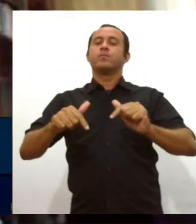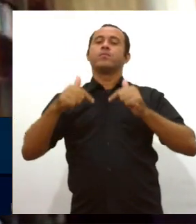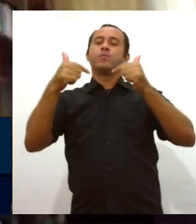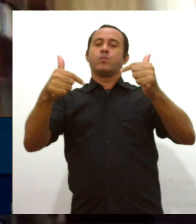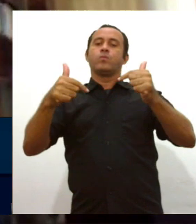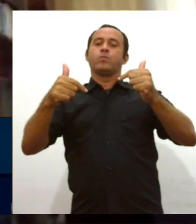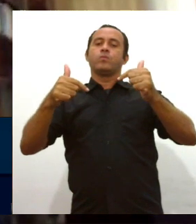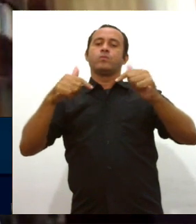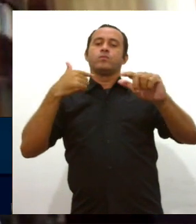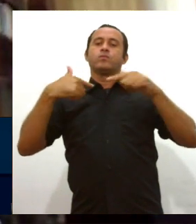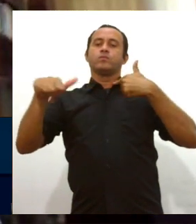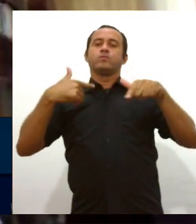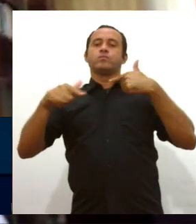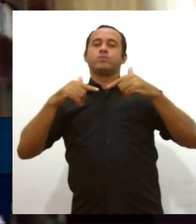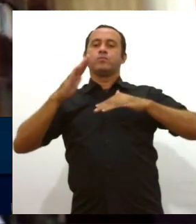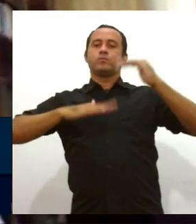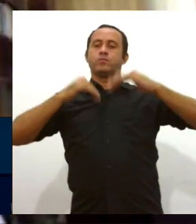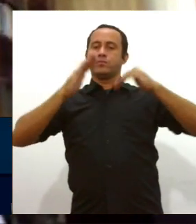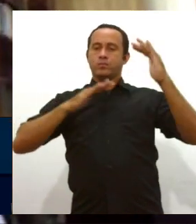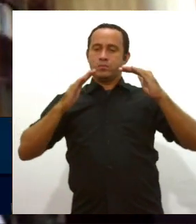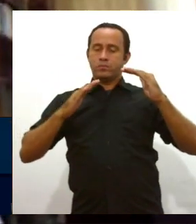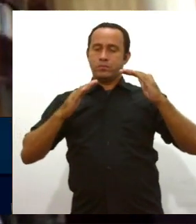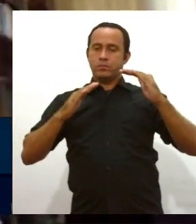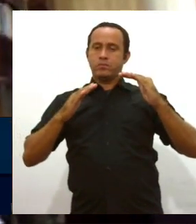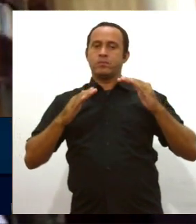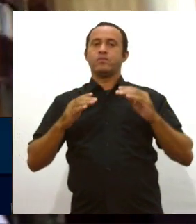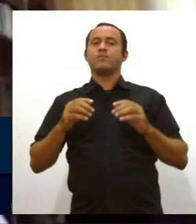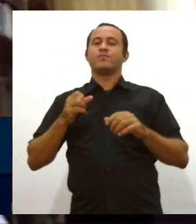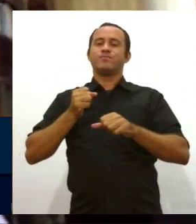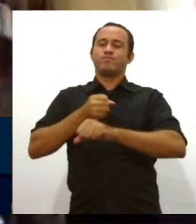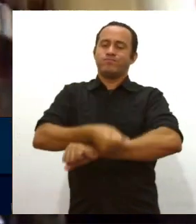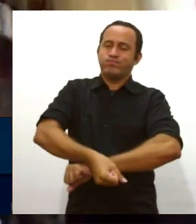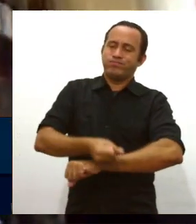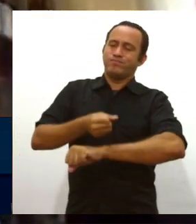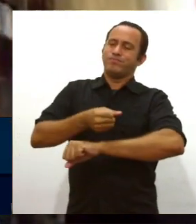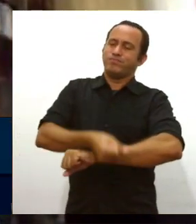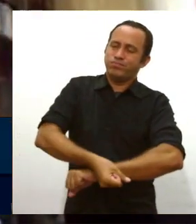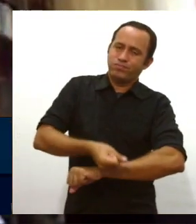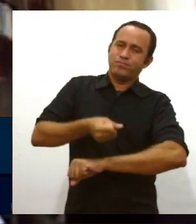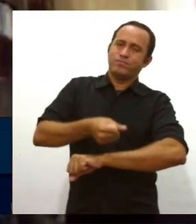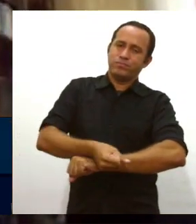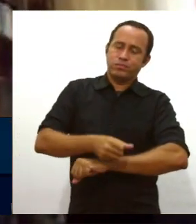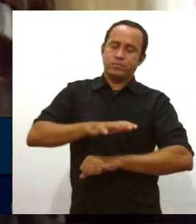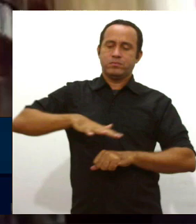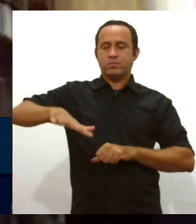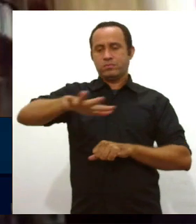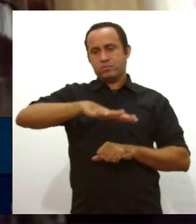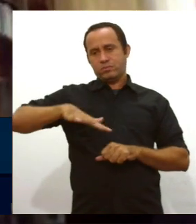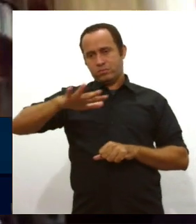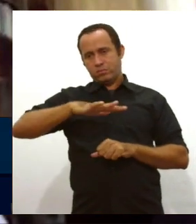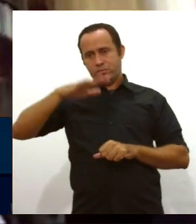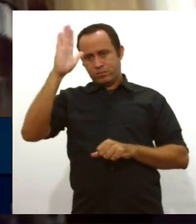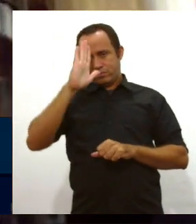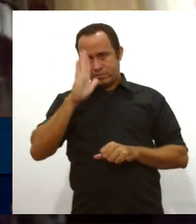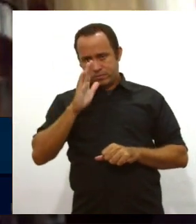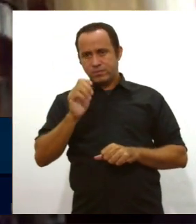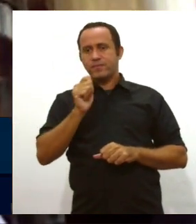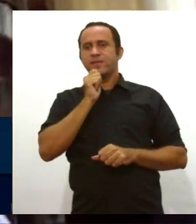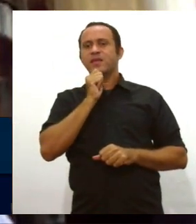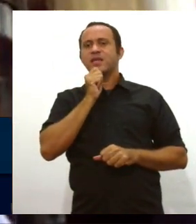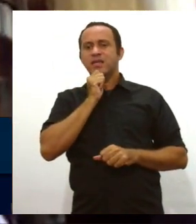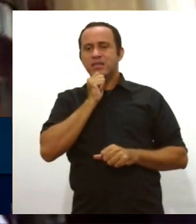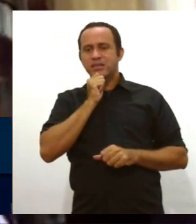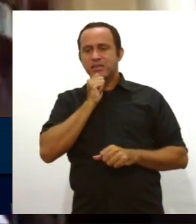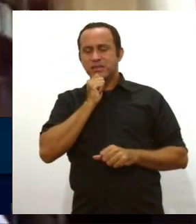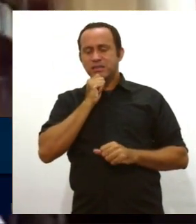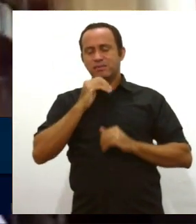trabalhadores e trabalhadoras que vêm sendo largamente explorados em nossas terras e que todos ainda estamos num processo